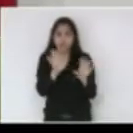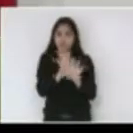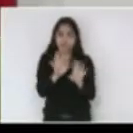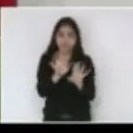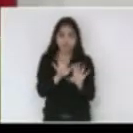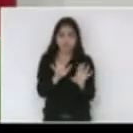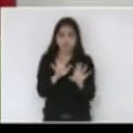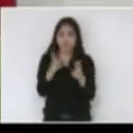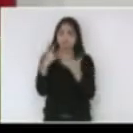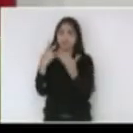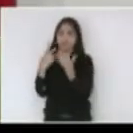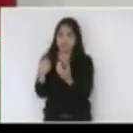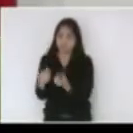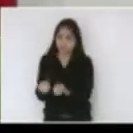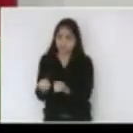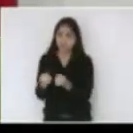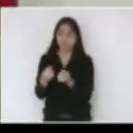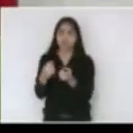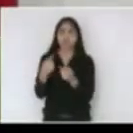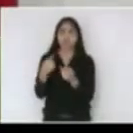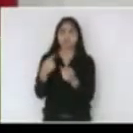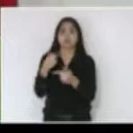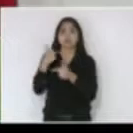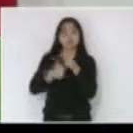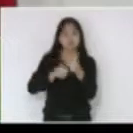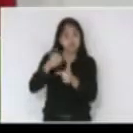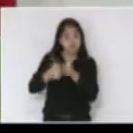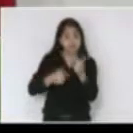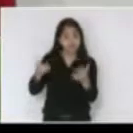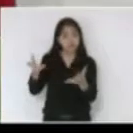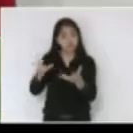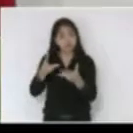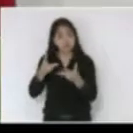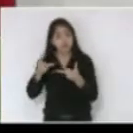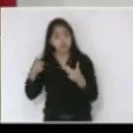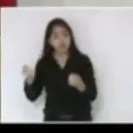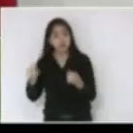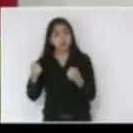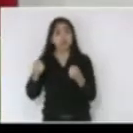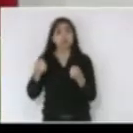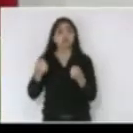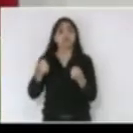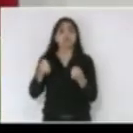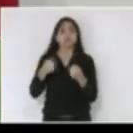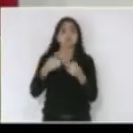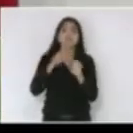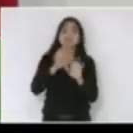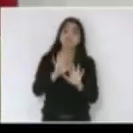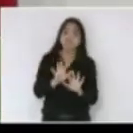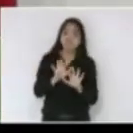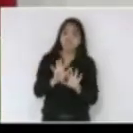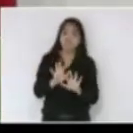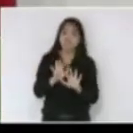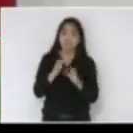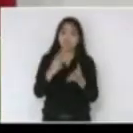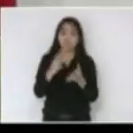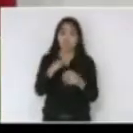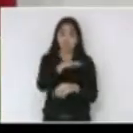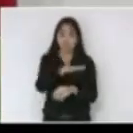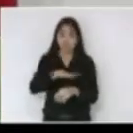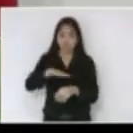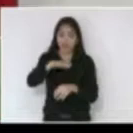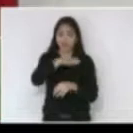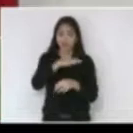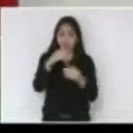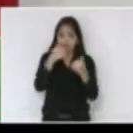a favor sim de um trabalho de melhor qualidade em todos os sentidos mas com respeito a eletrificação rural